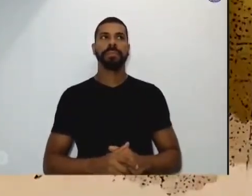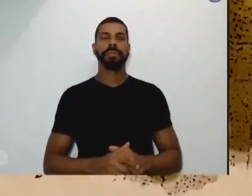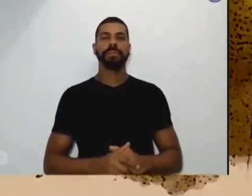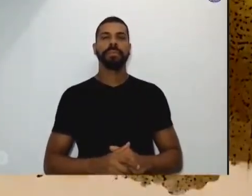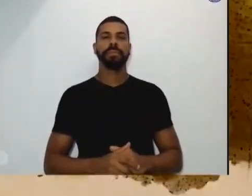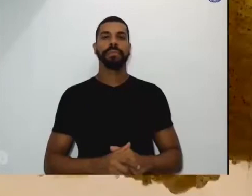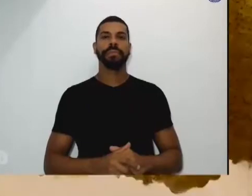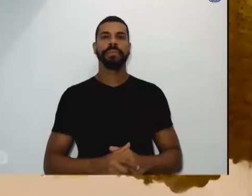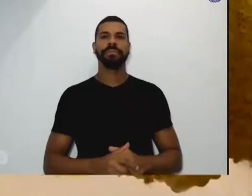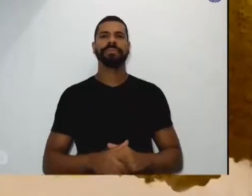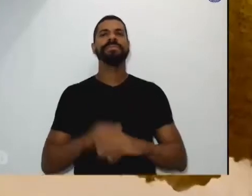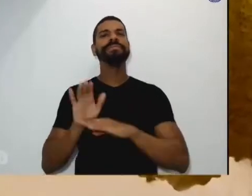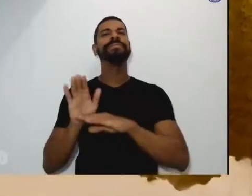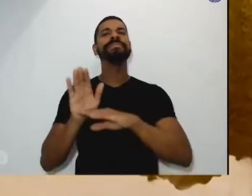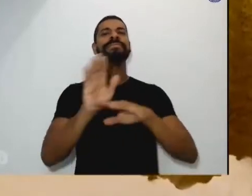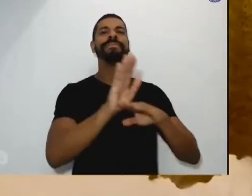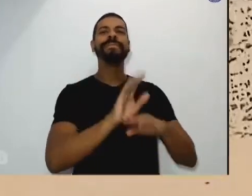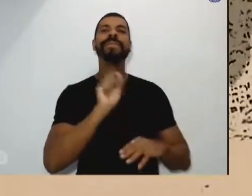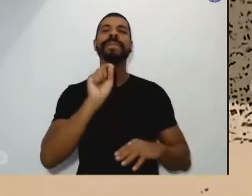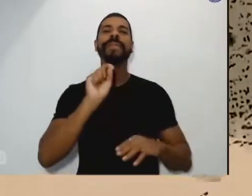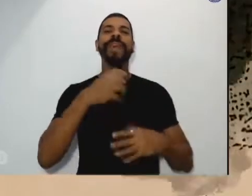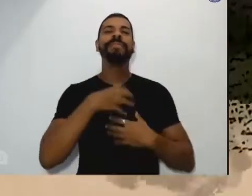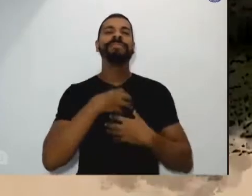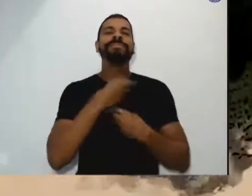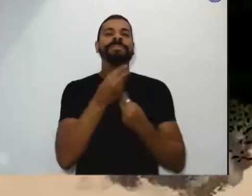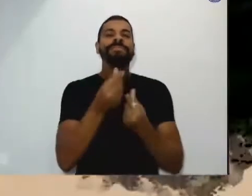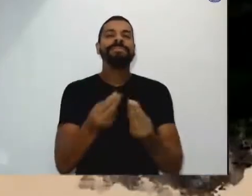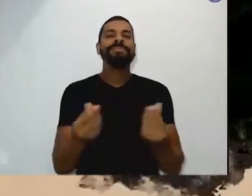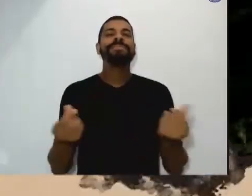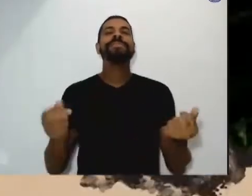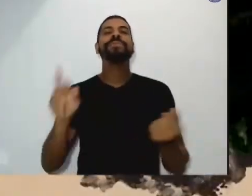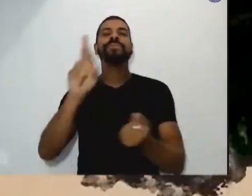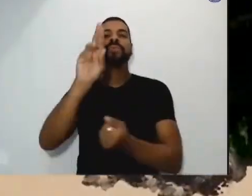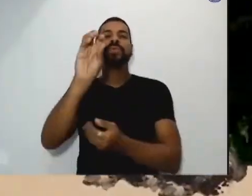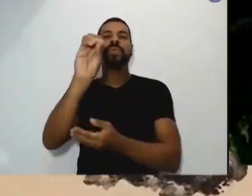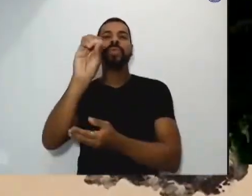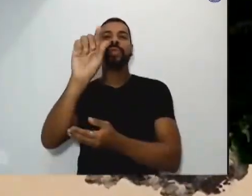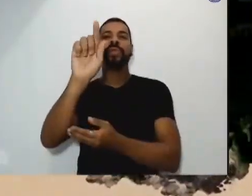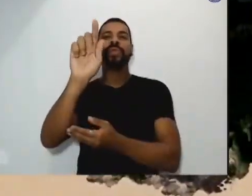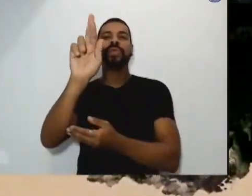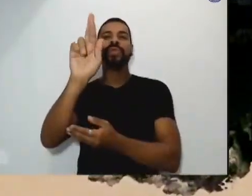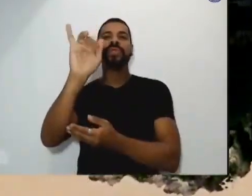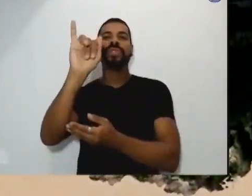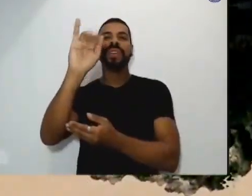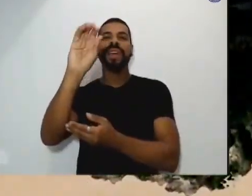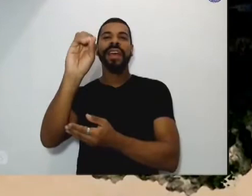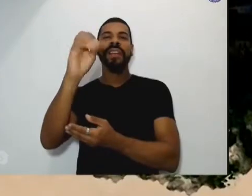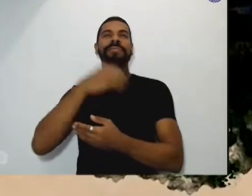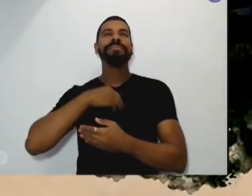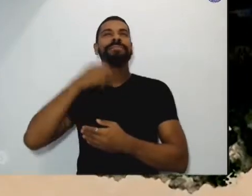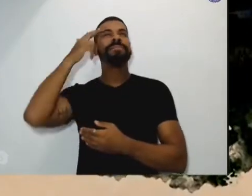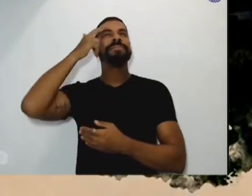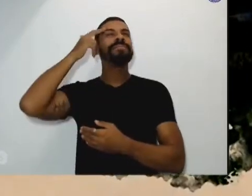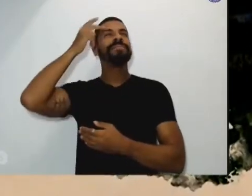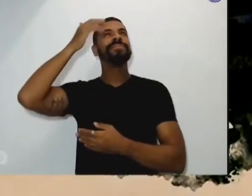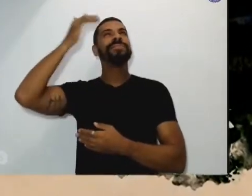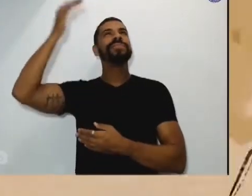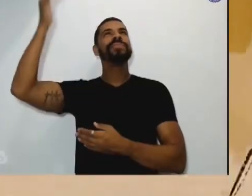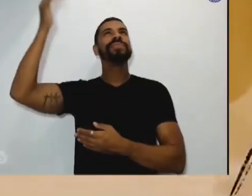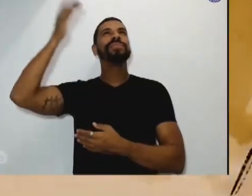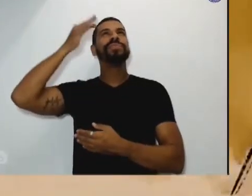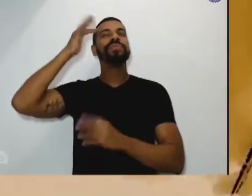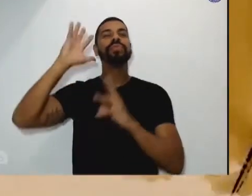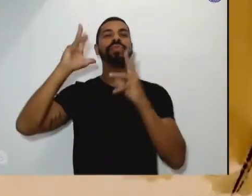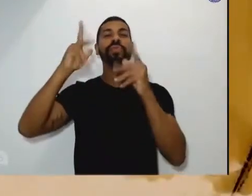Fraternidade é a essência do Evangelho. Ela inspira o sonho de um mundo em que tudo seja cuidado com respeito e